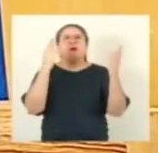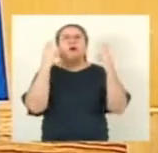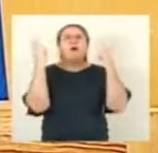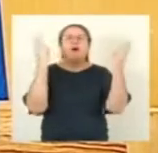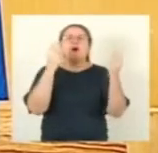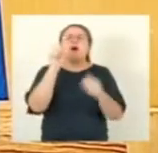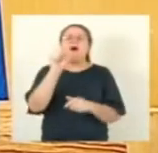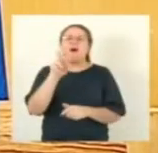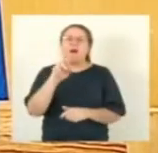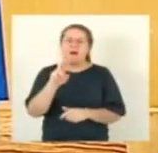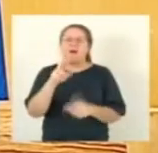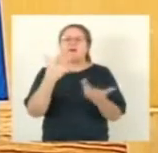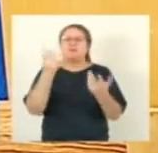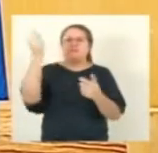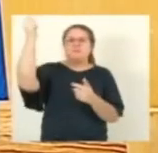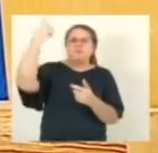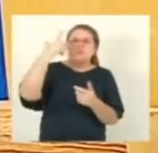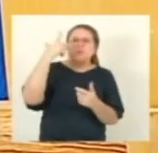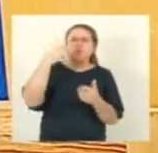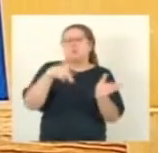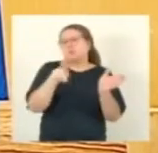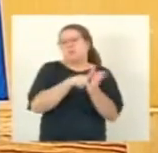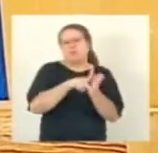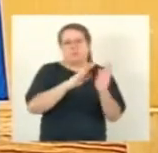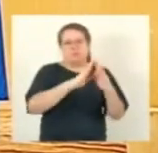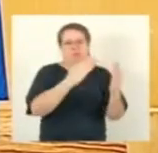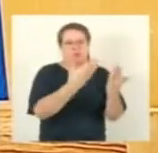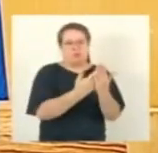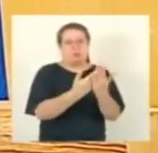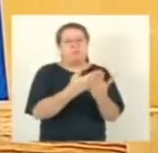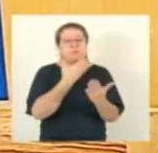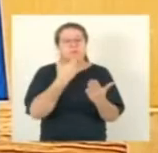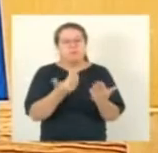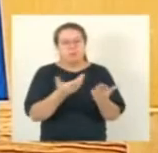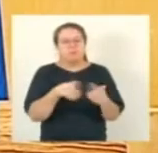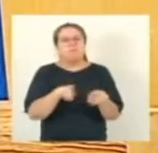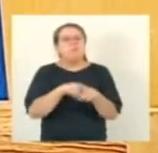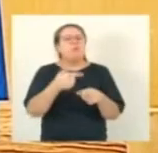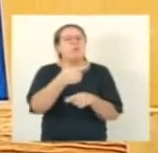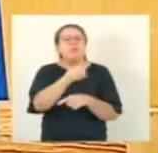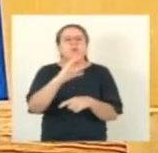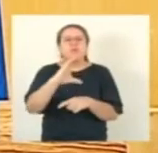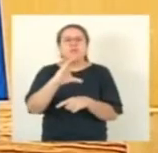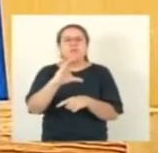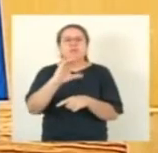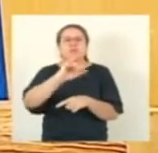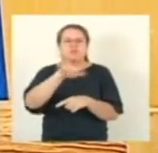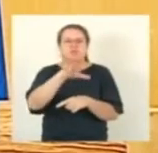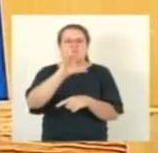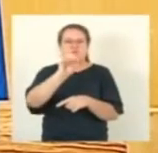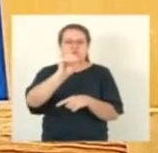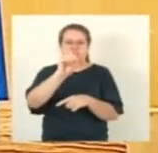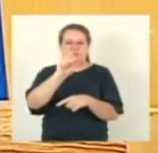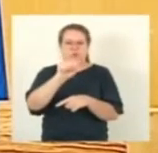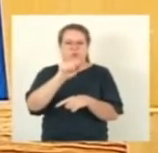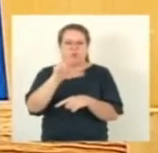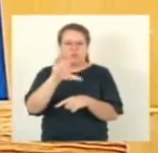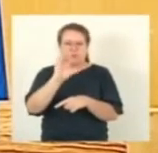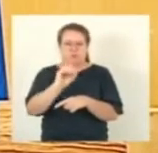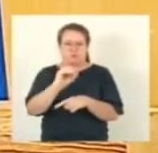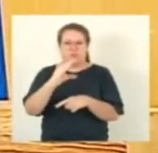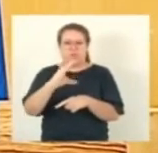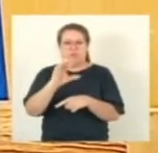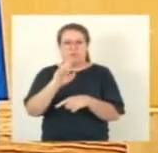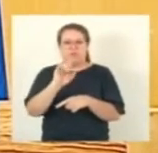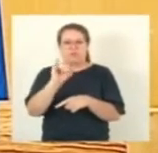as escolas também. Ainda para a Cariacica, na escola João Crisóstomo Beleza. Essa escola, nós